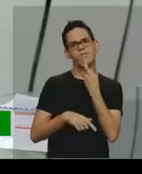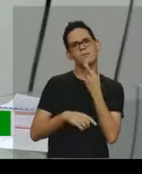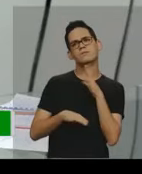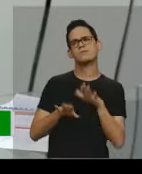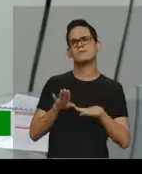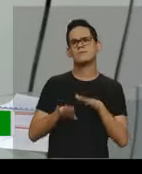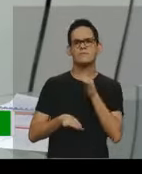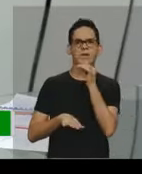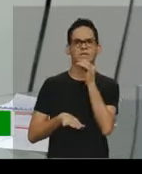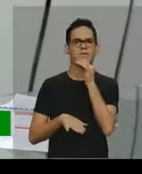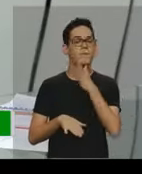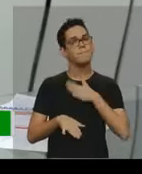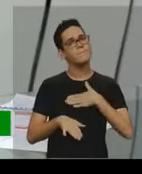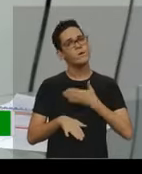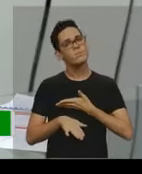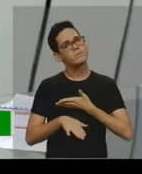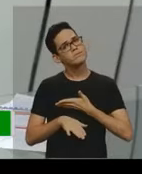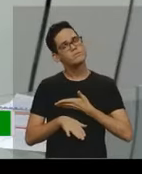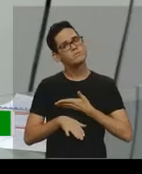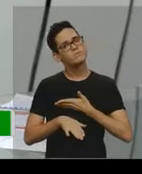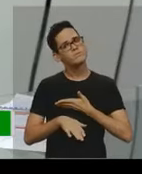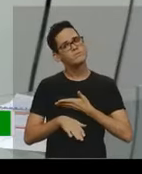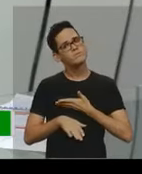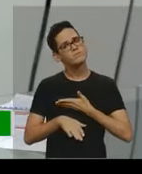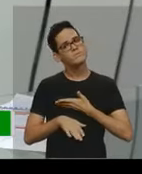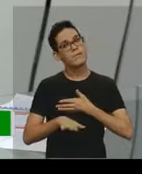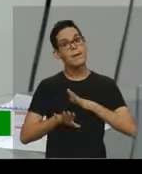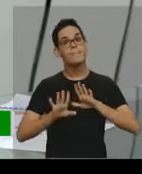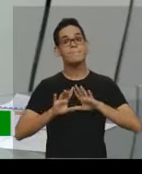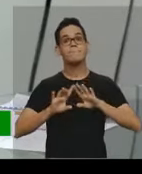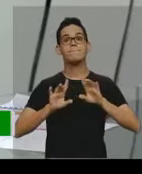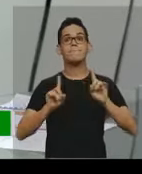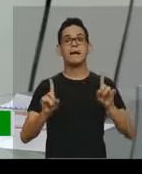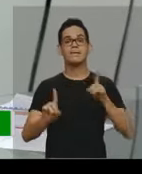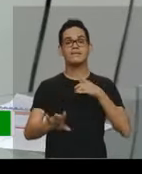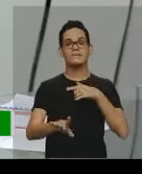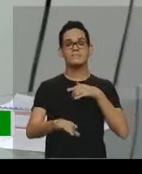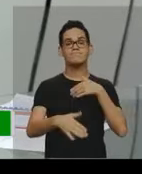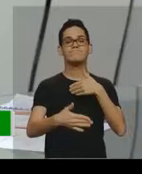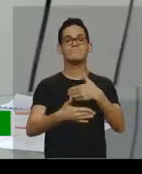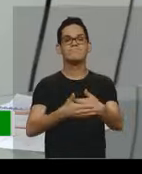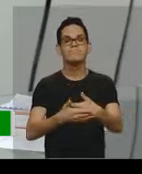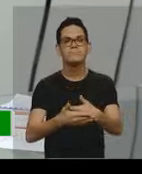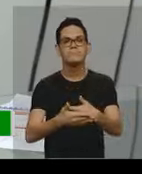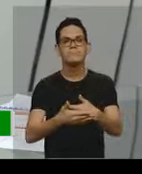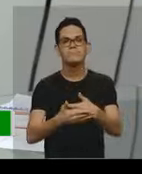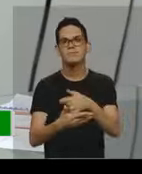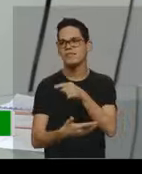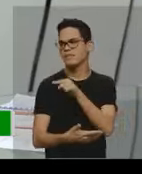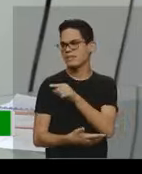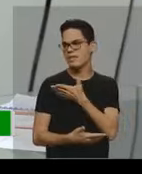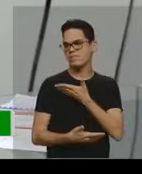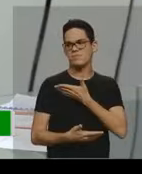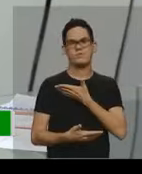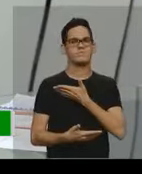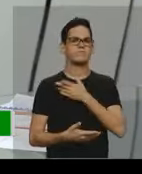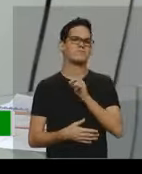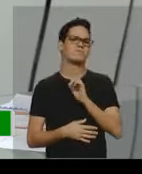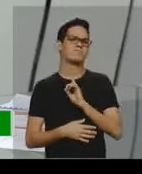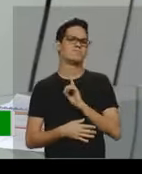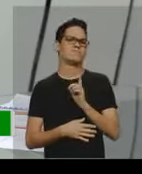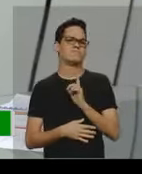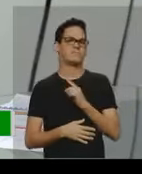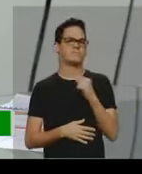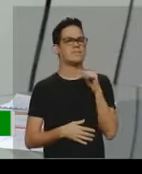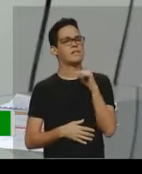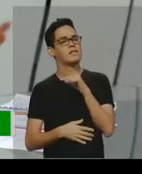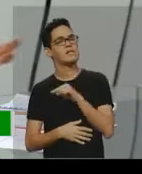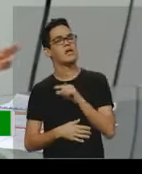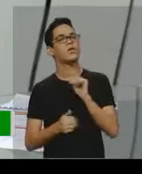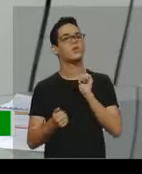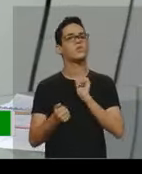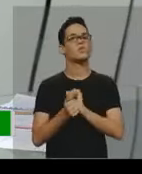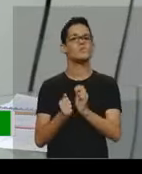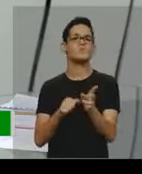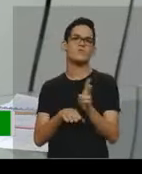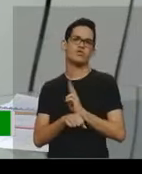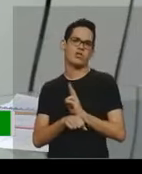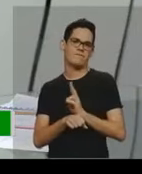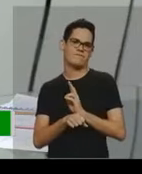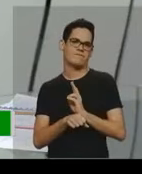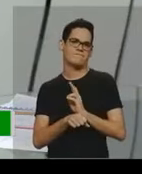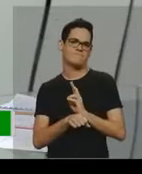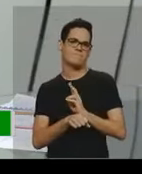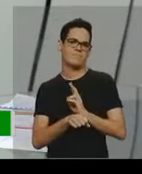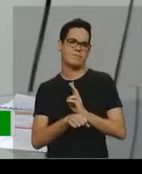ser que seja até meu amigo, mas naquele momento ele não está ali como meu amigo, ele está ali como um chefe,